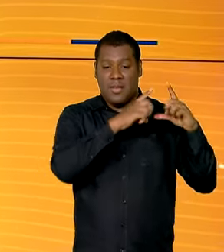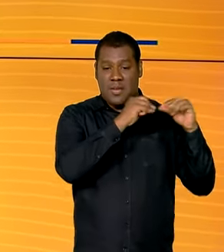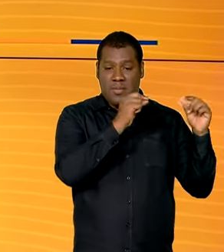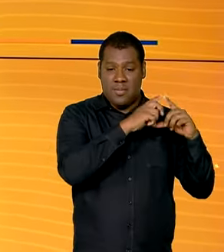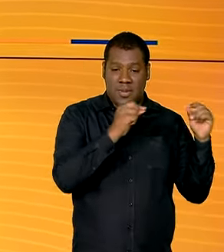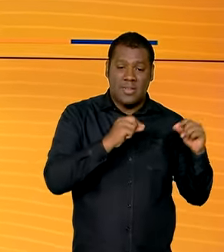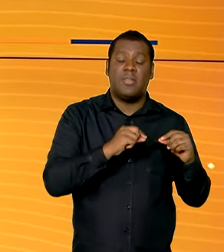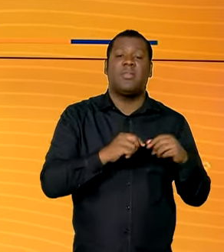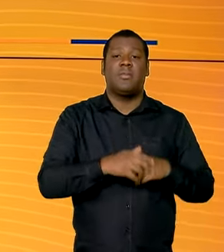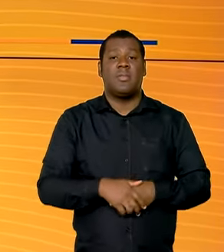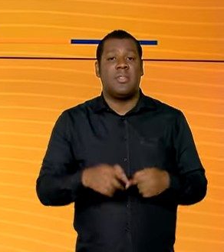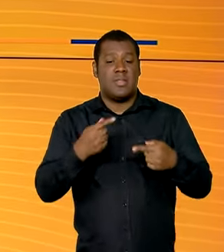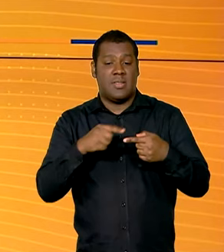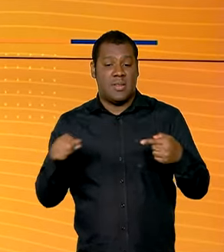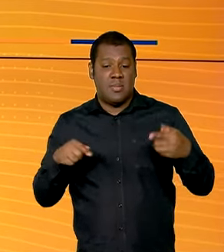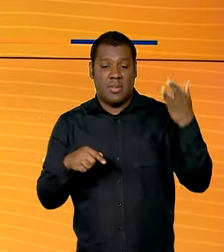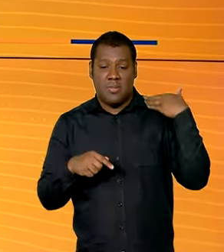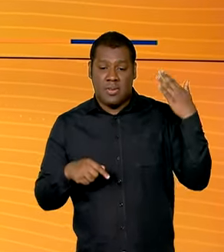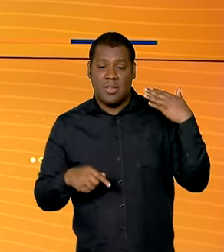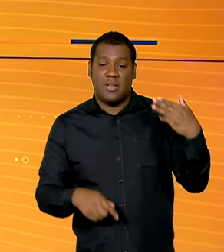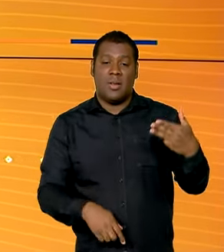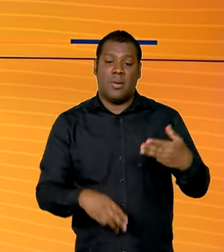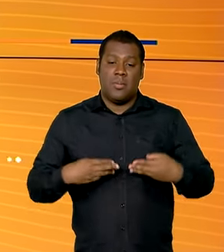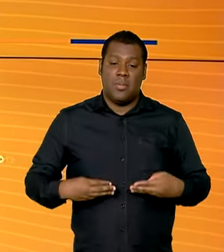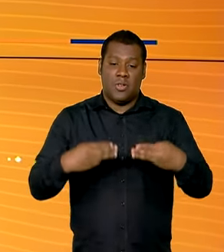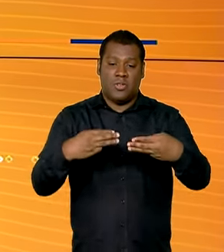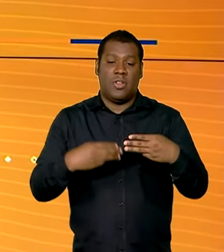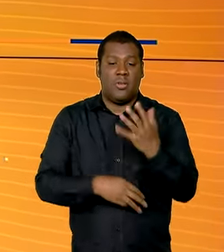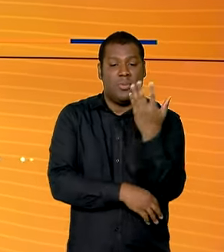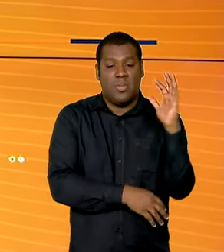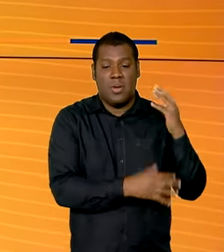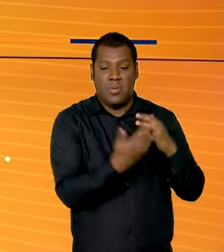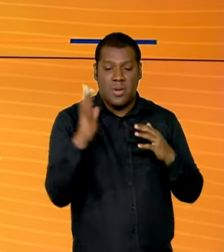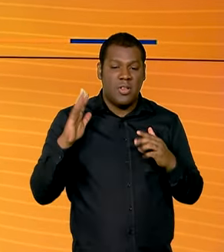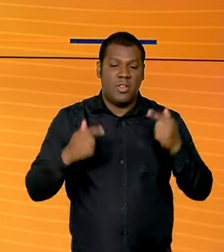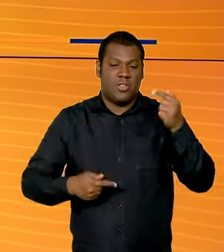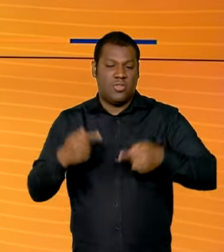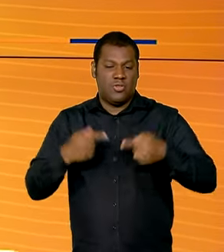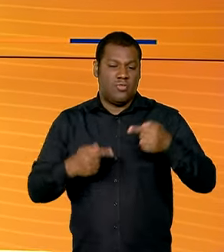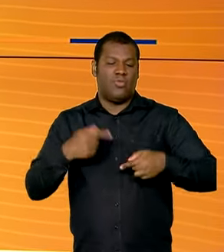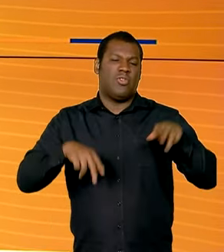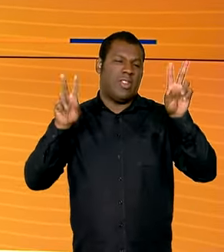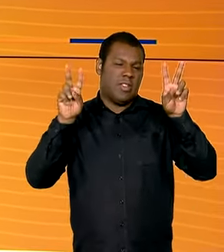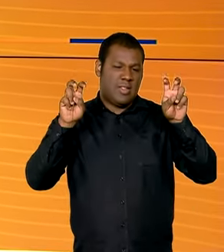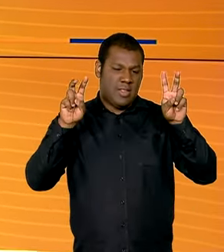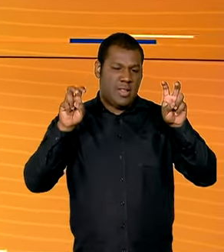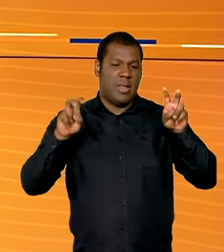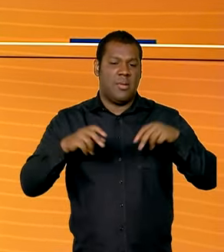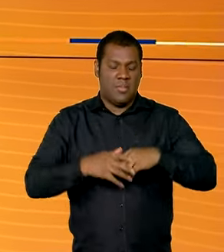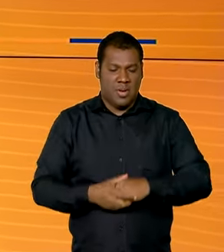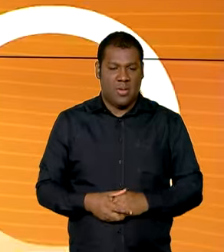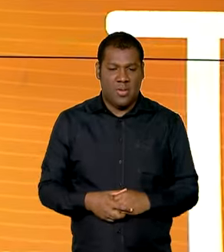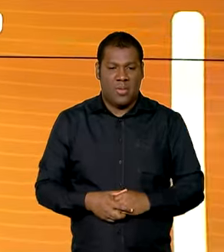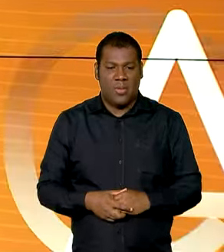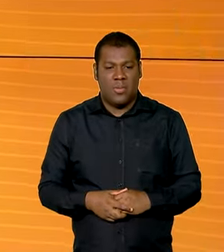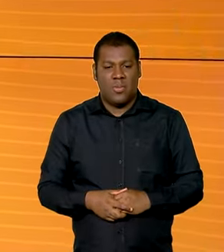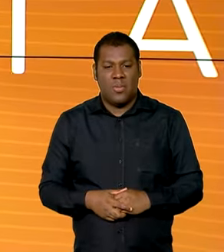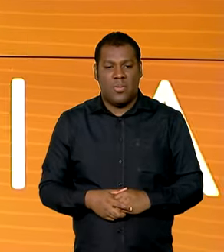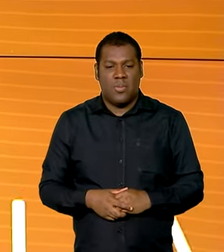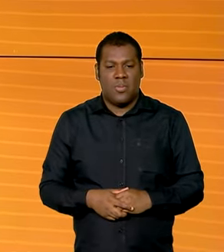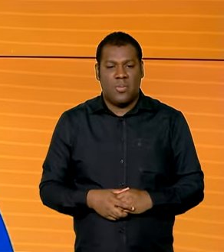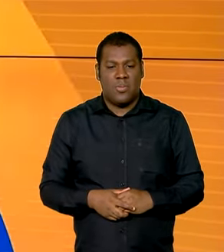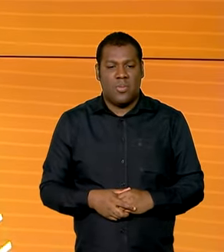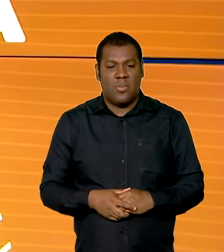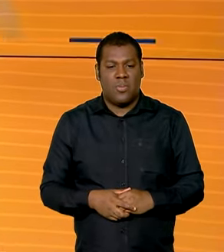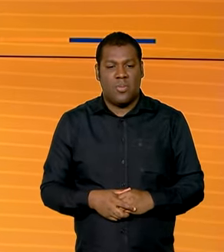e na semana passada foi a vez do Ministério do Meio Ambiente debater um assunto bem atual a prevenção e a atuação